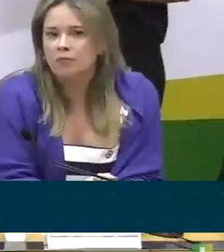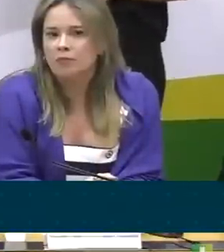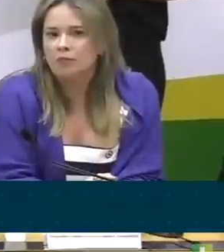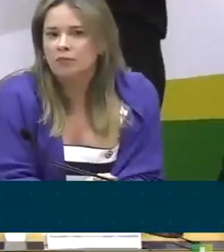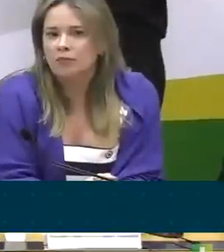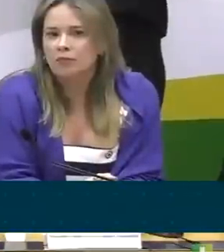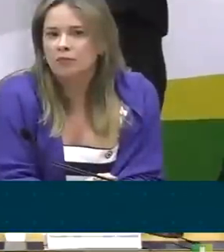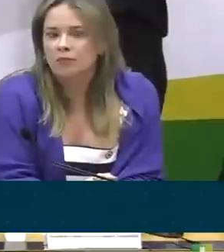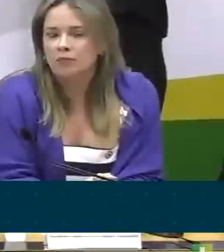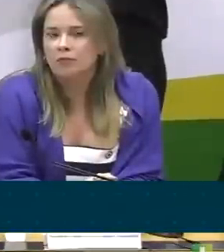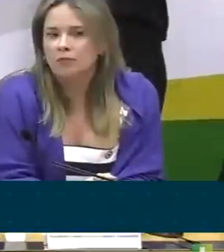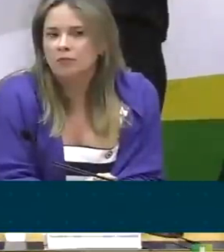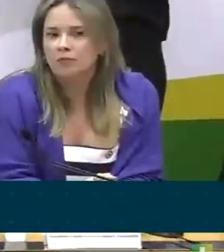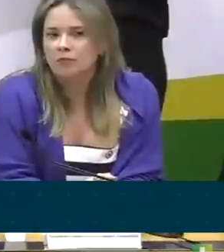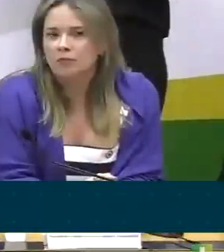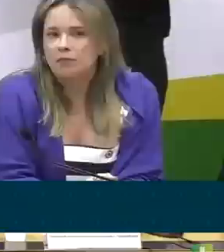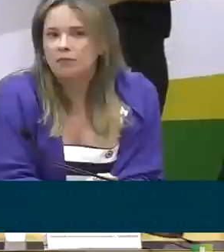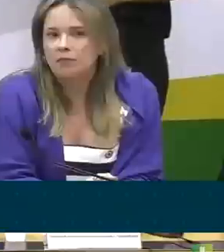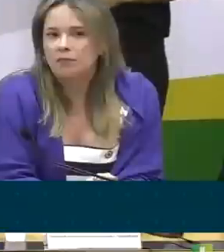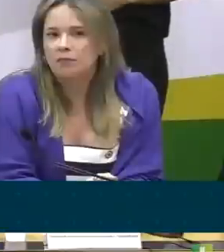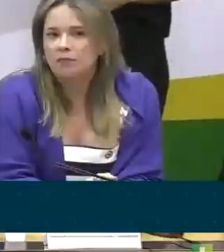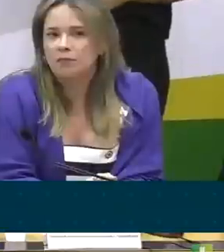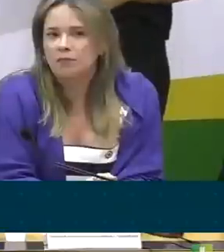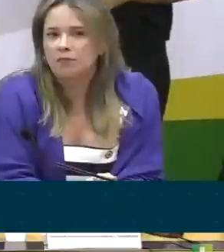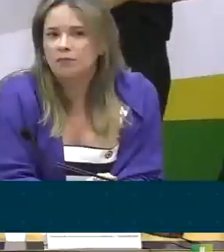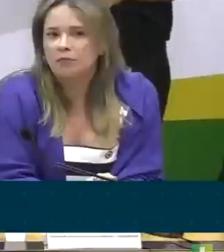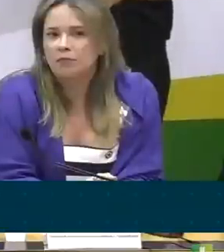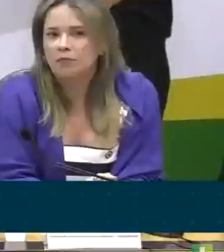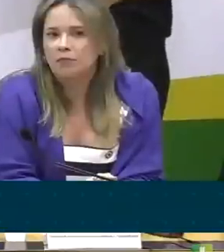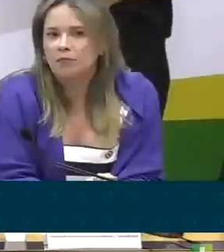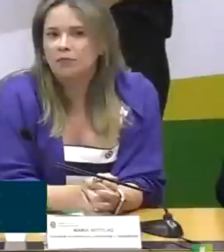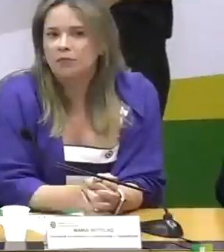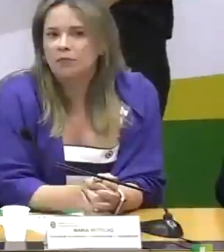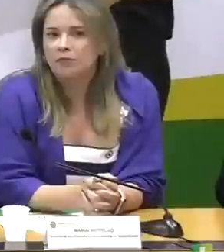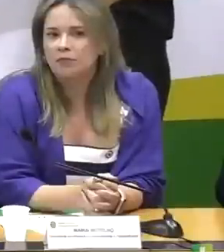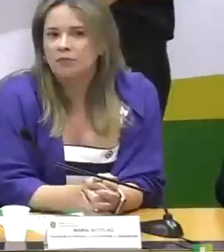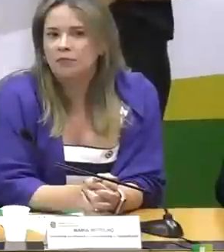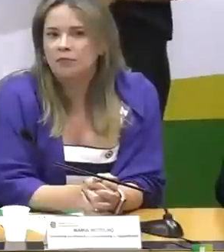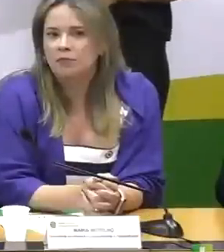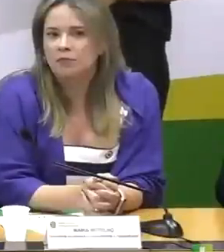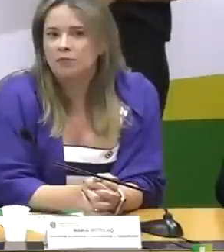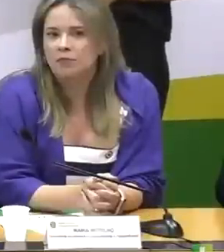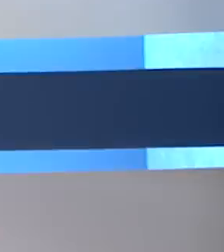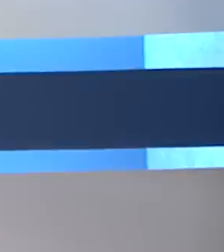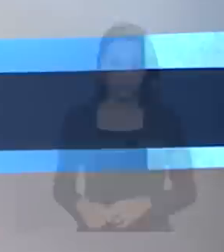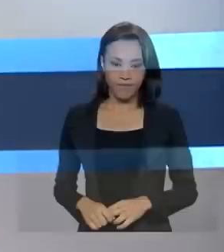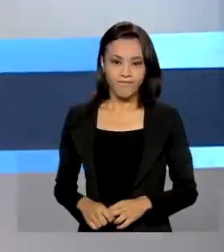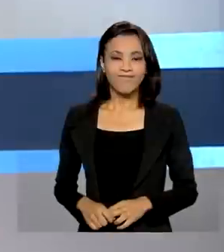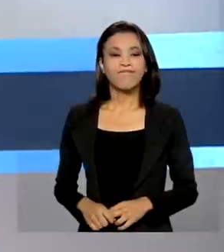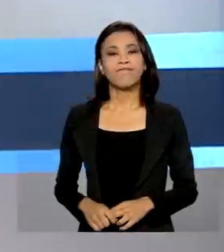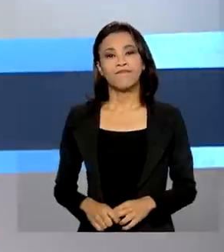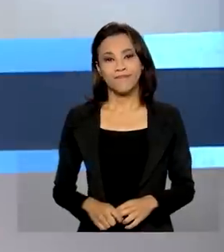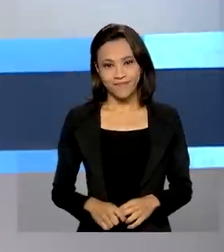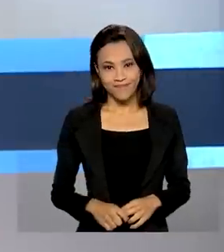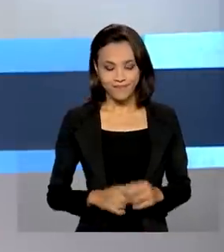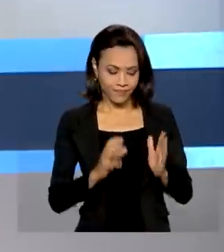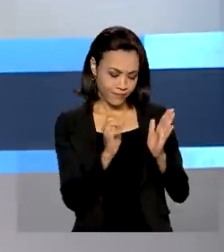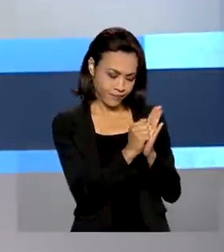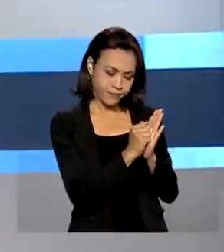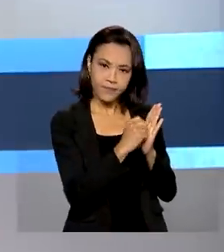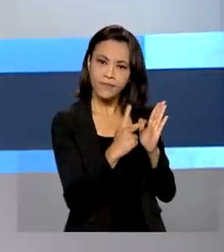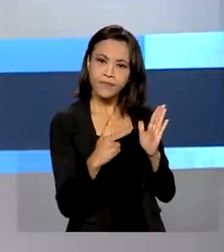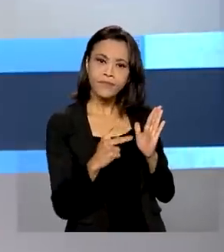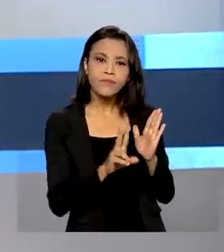que se garanta o direito à saúde como um direito fundamental. O aplicativo